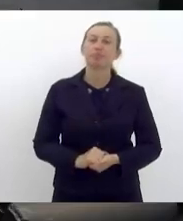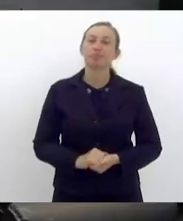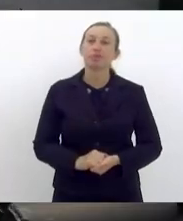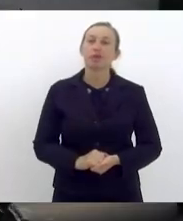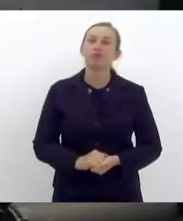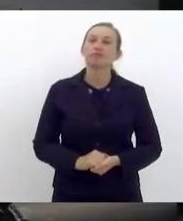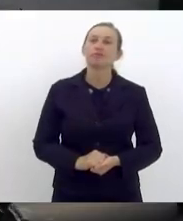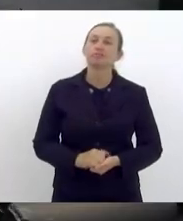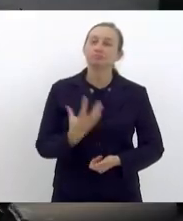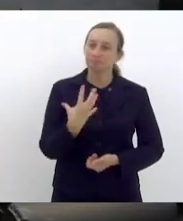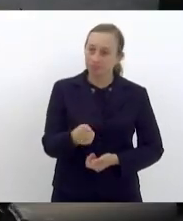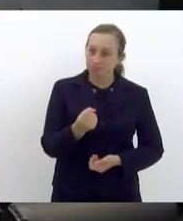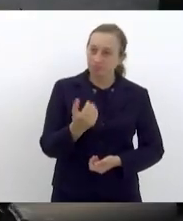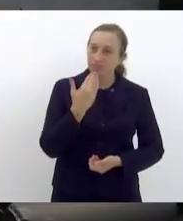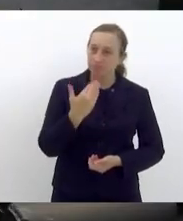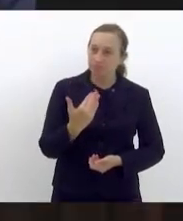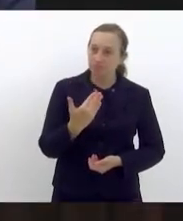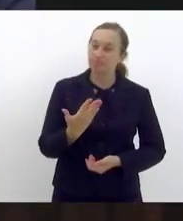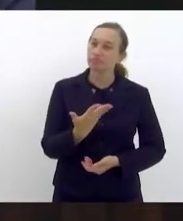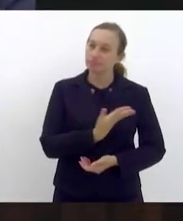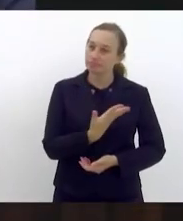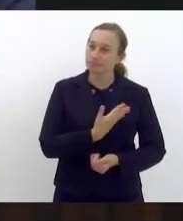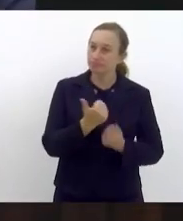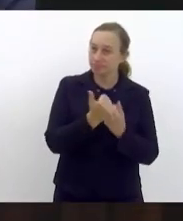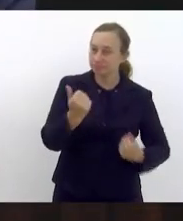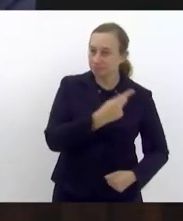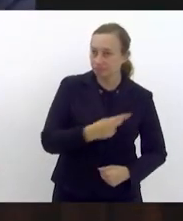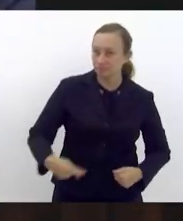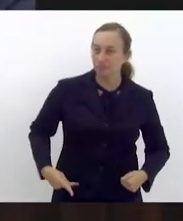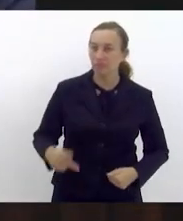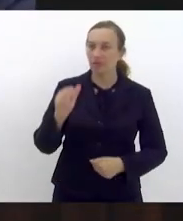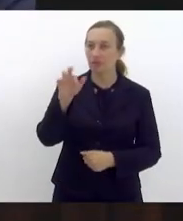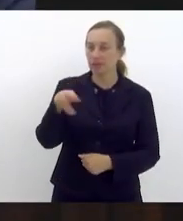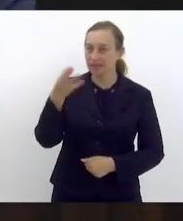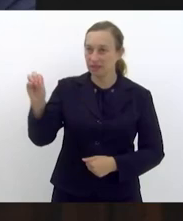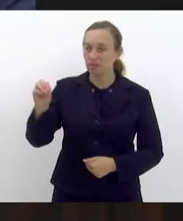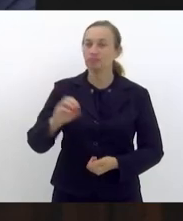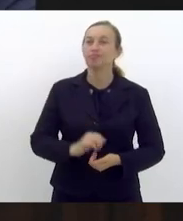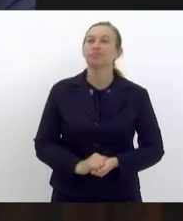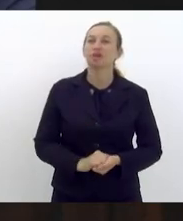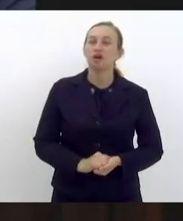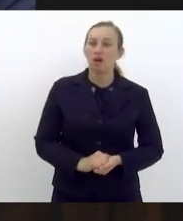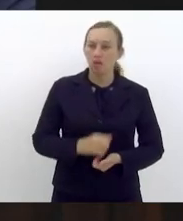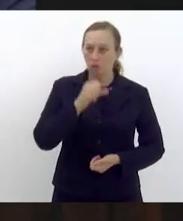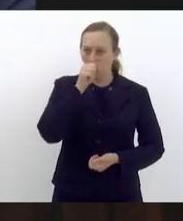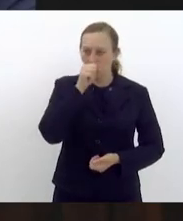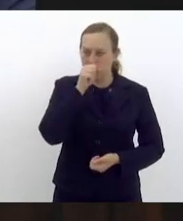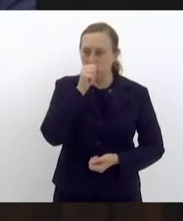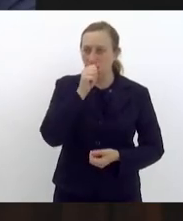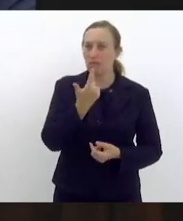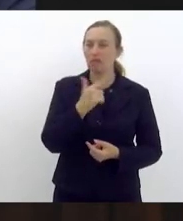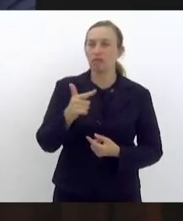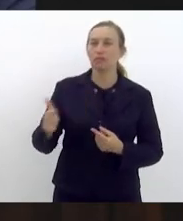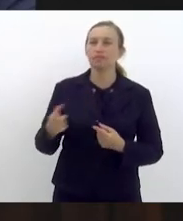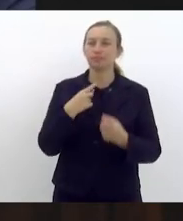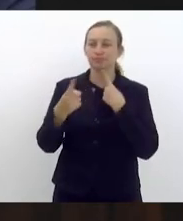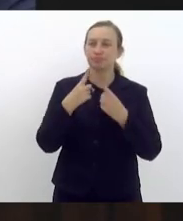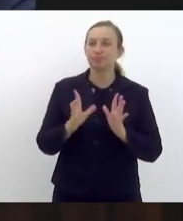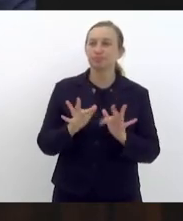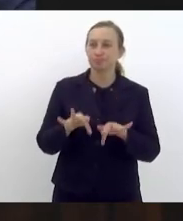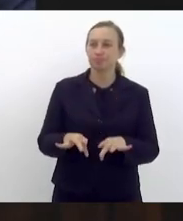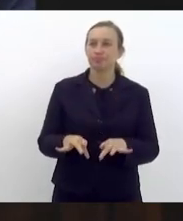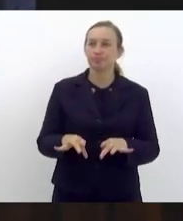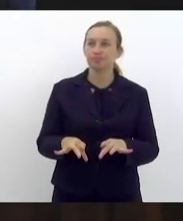Deferido, meu querido vice-presidente Brazão. Não havendo mais quem queira discutir, então, encerrada a